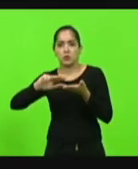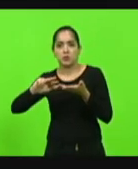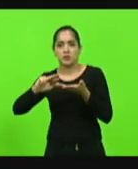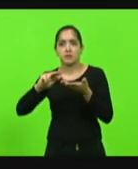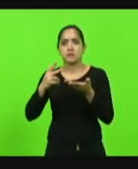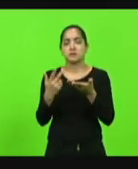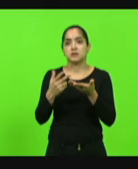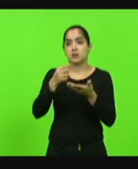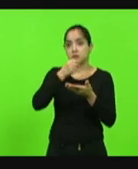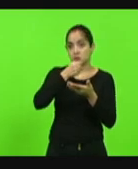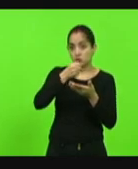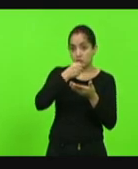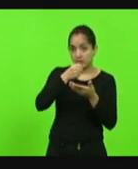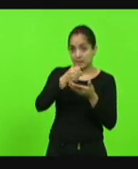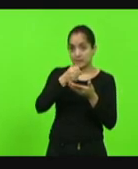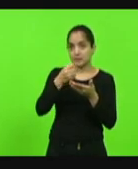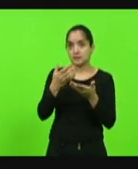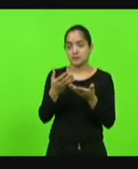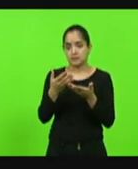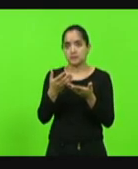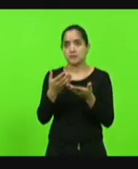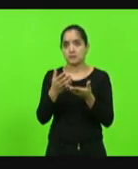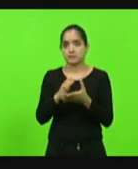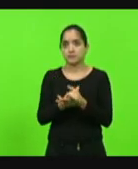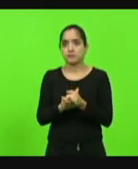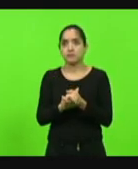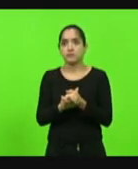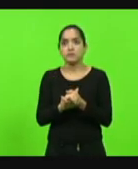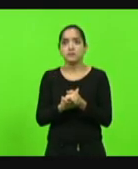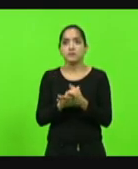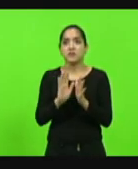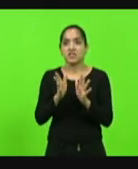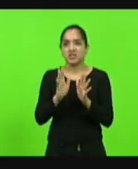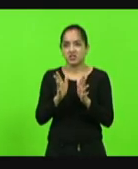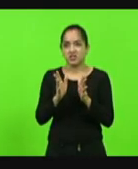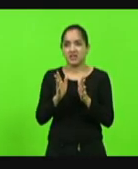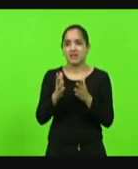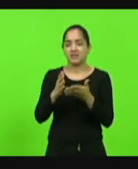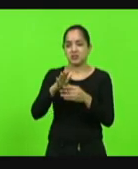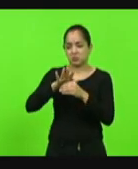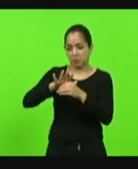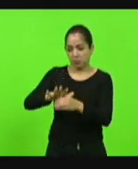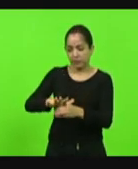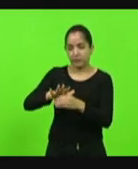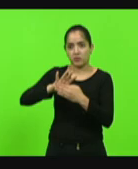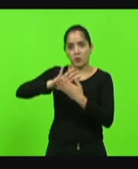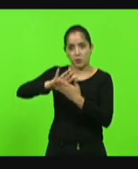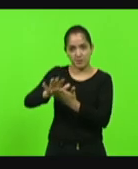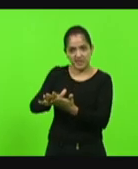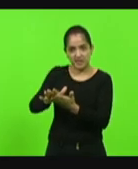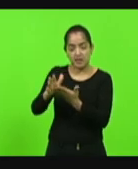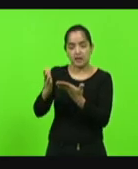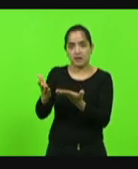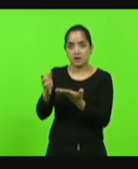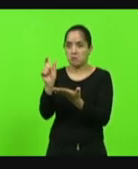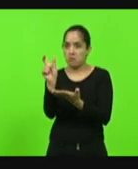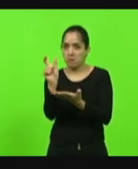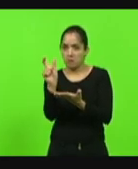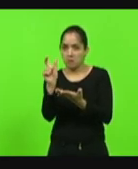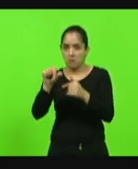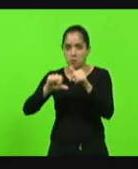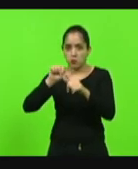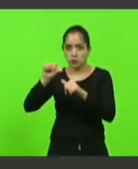jornalista, Oswaldo Estáquio, já uma forma até de, de denegrir o profissional, jornalista, coloca ali blogueiro,